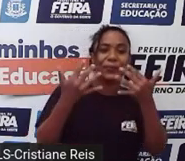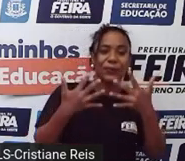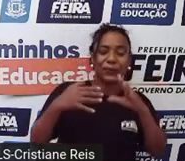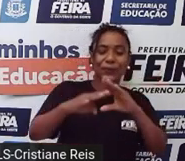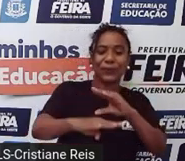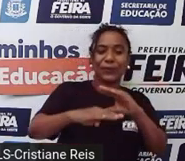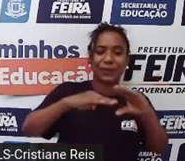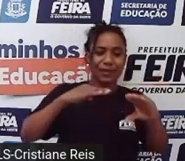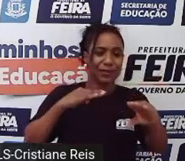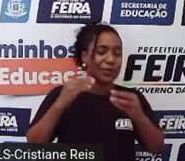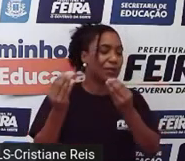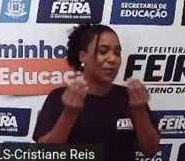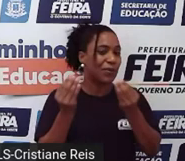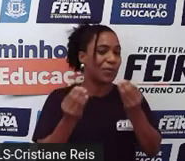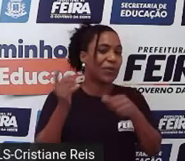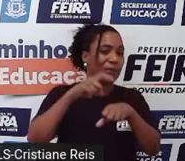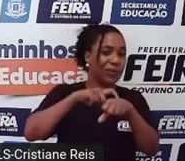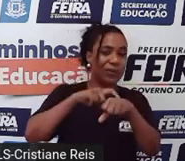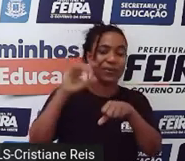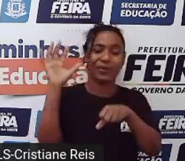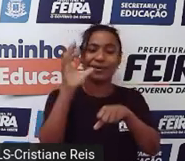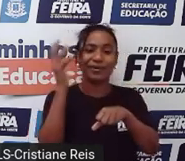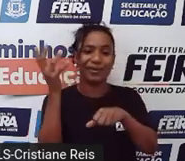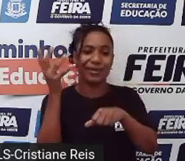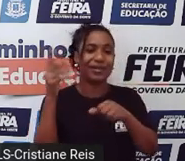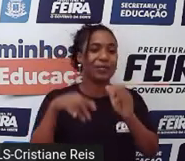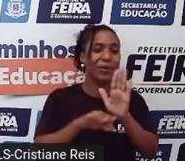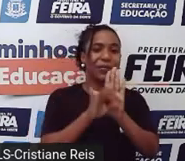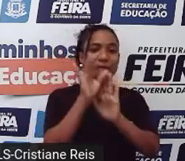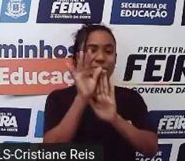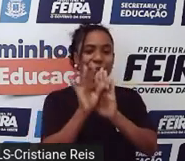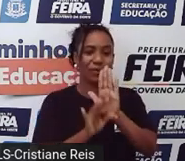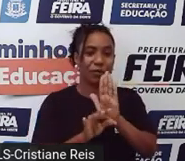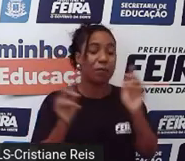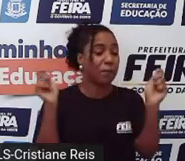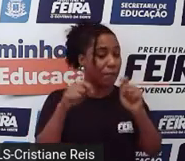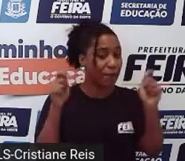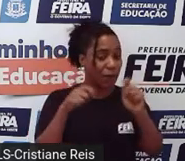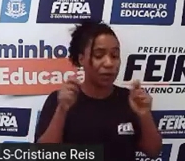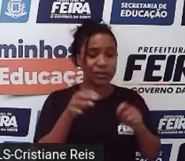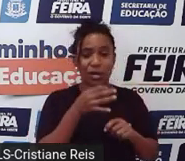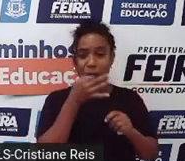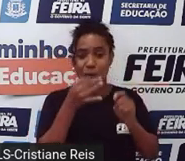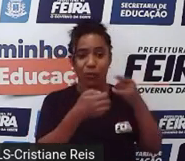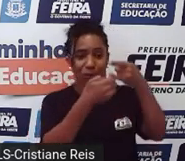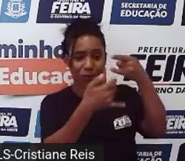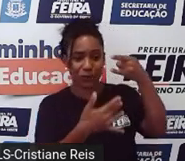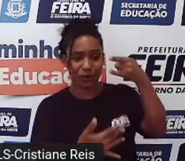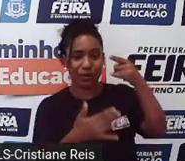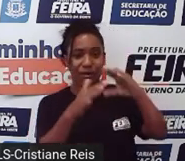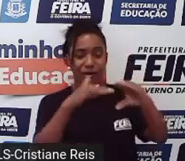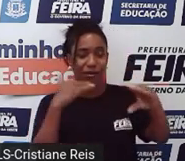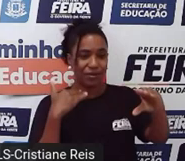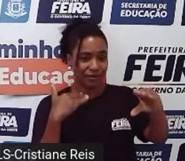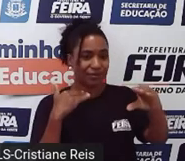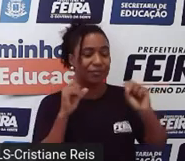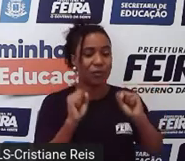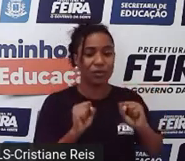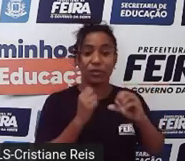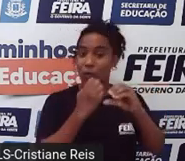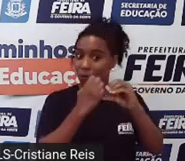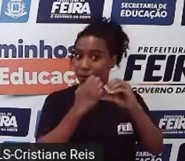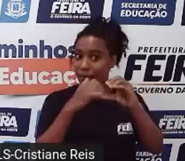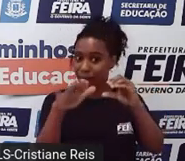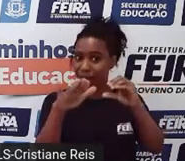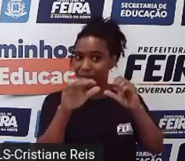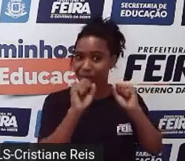temperatura em sua cidade hoje. Ok? Envie para nós um comentário de até cinco linhas para o nosso e-mail tv